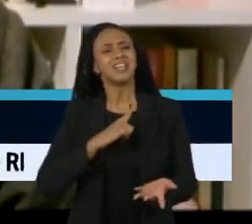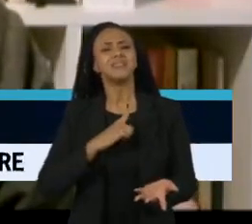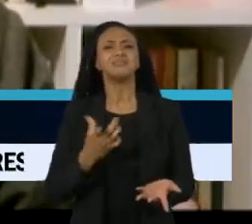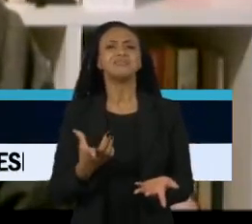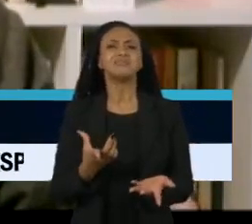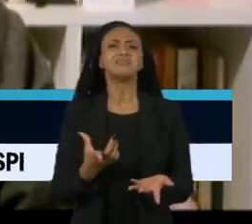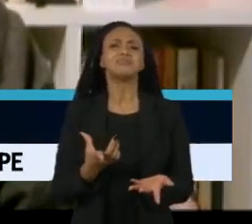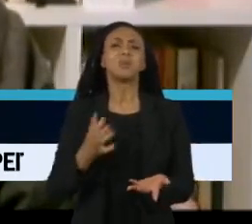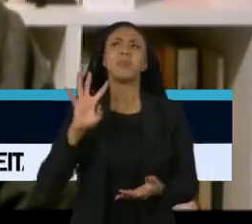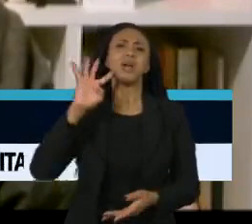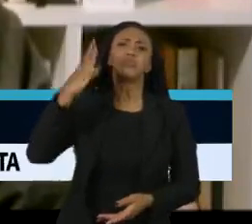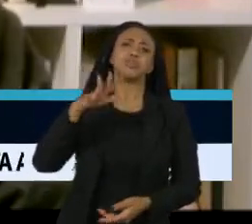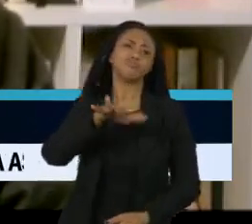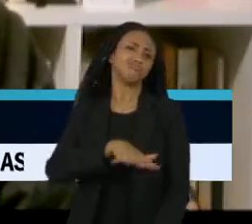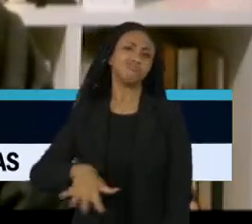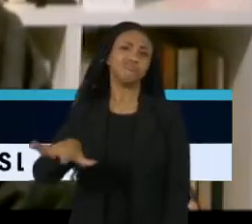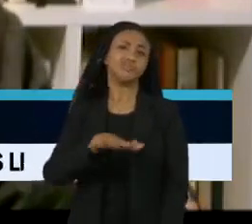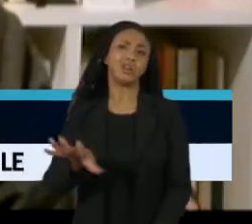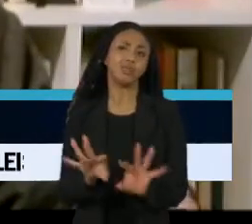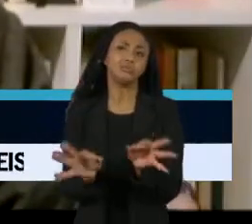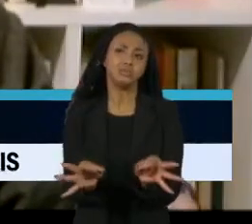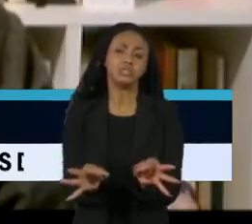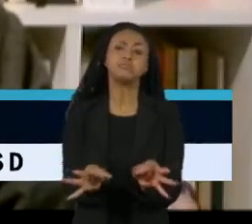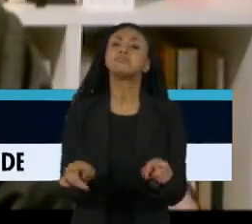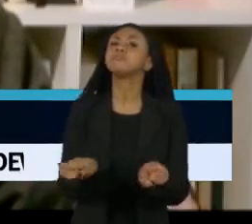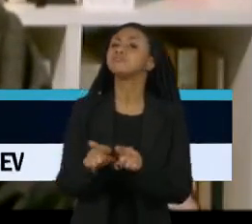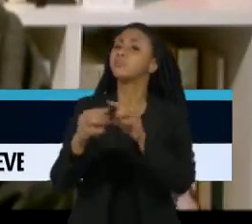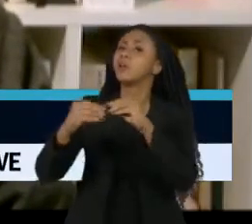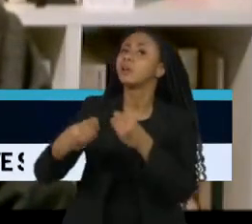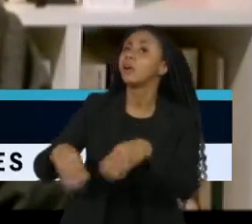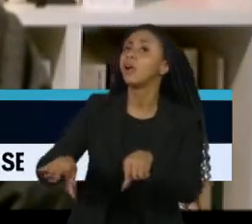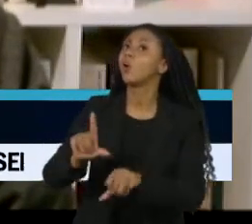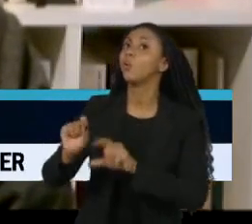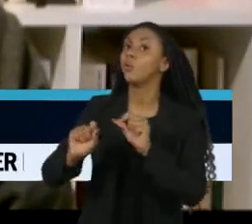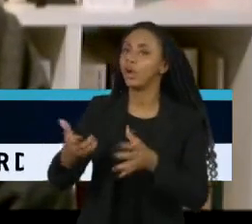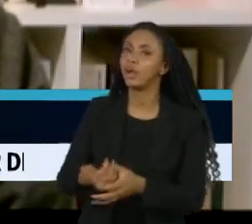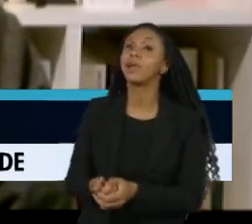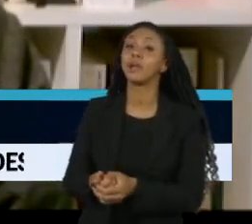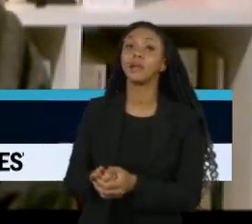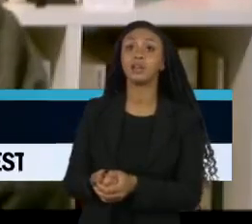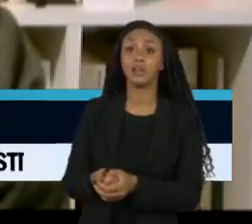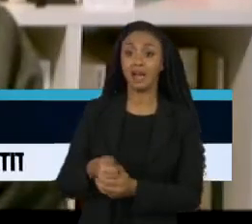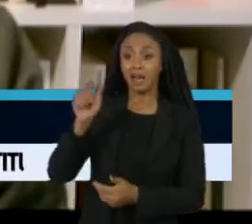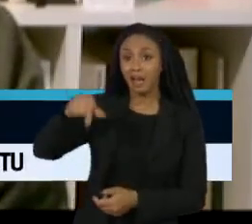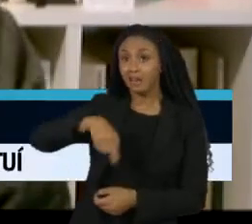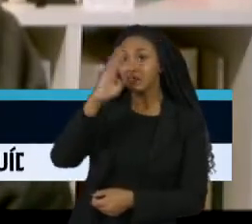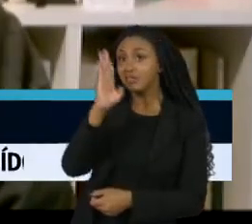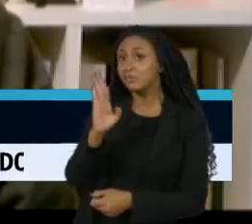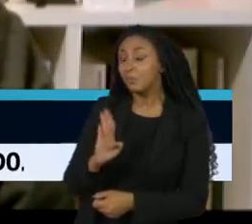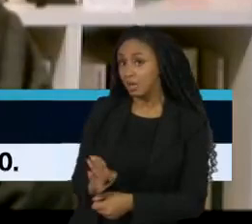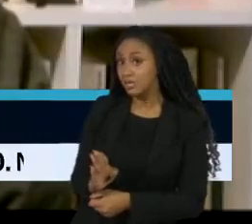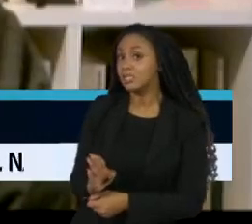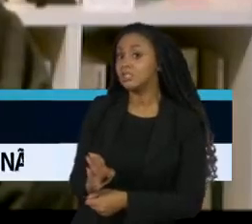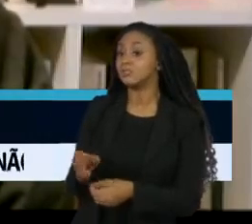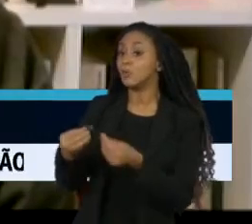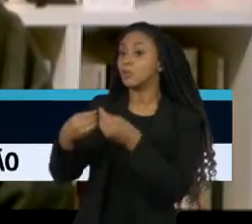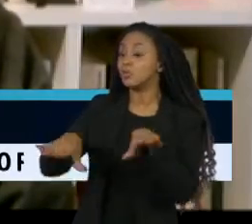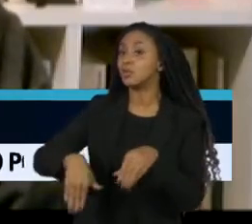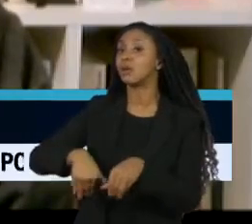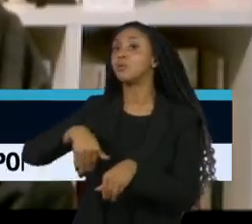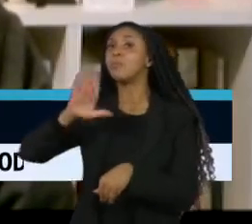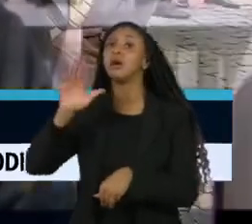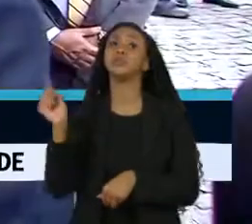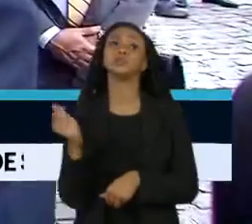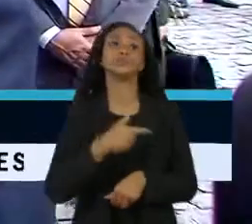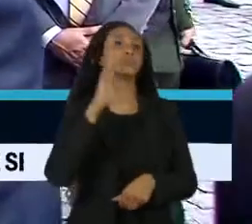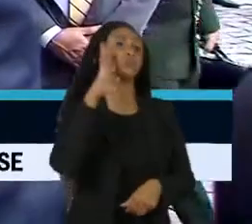como também acabam complicando no sentido de que elas impõem uma insegurança jurídica para o país. O que acaba mais complicando do que apontando para a